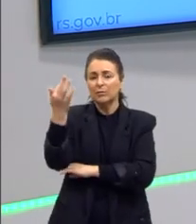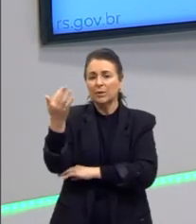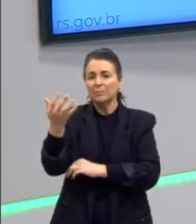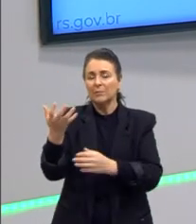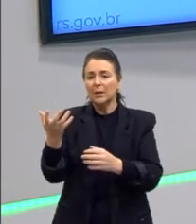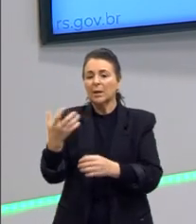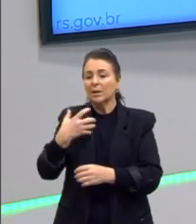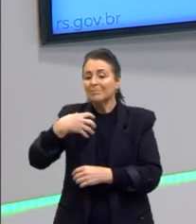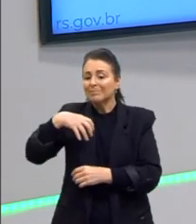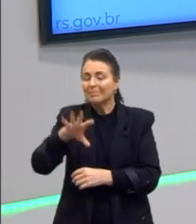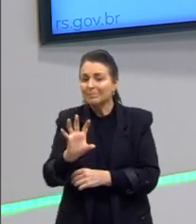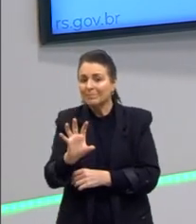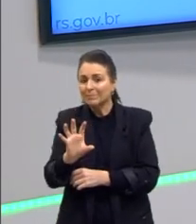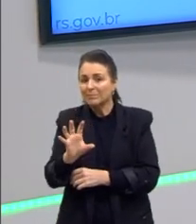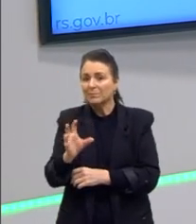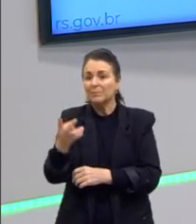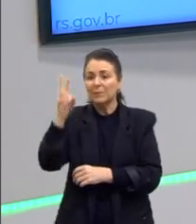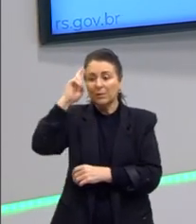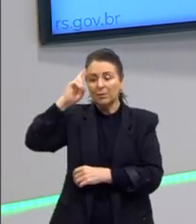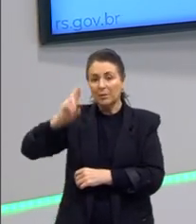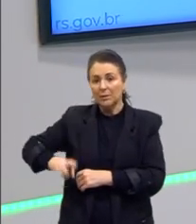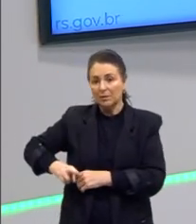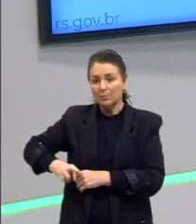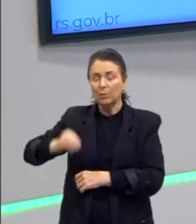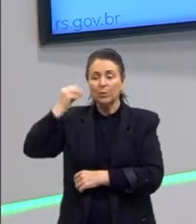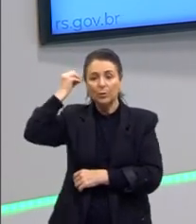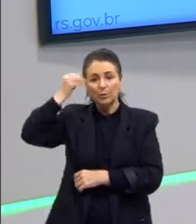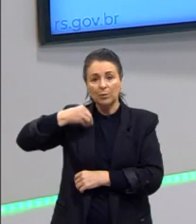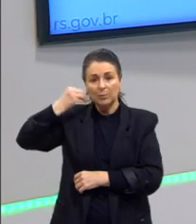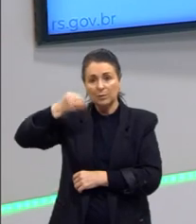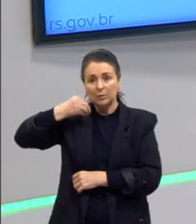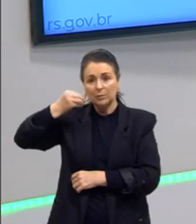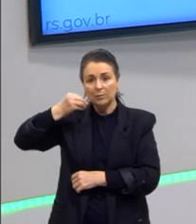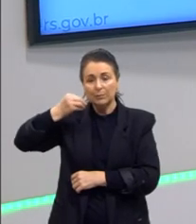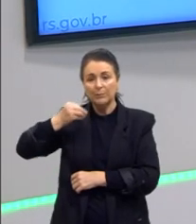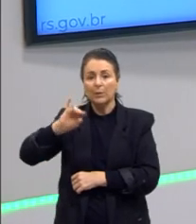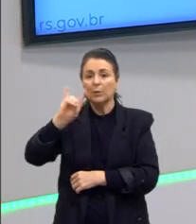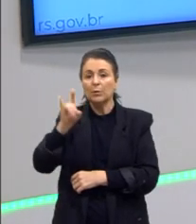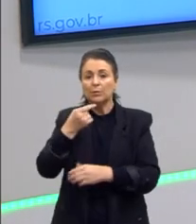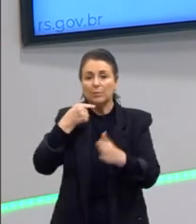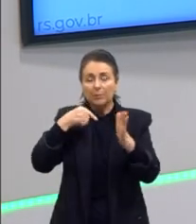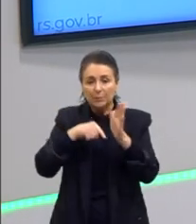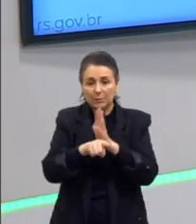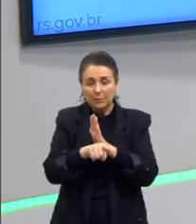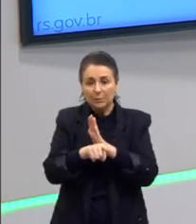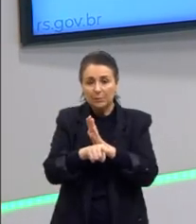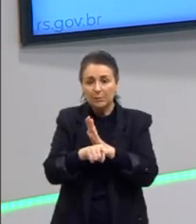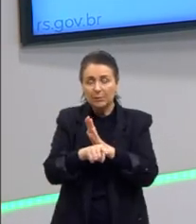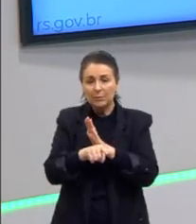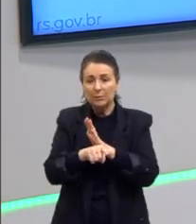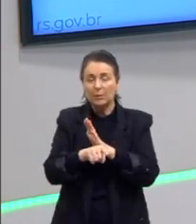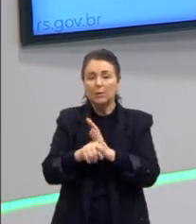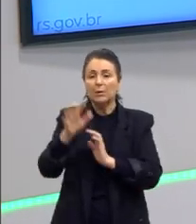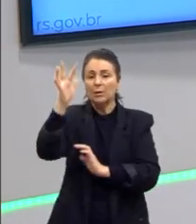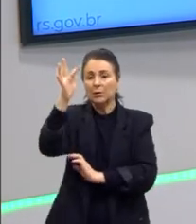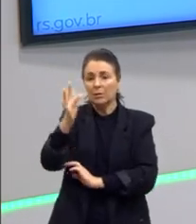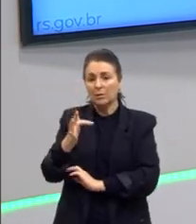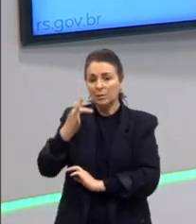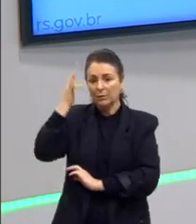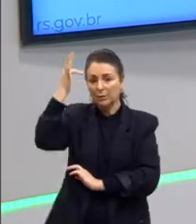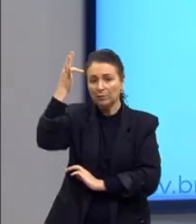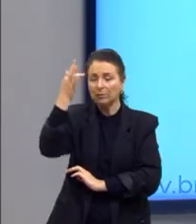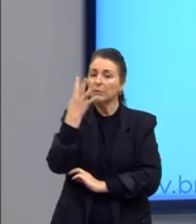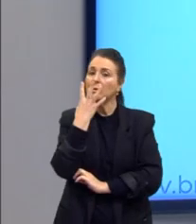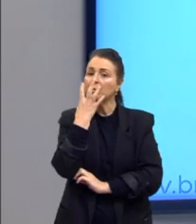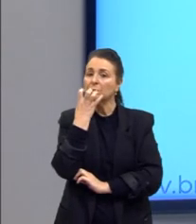posições filosóficas, o racionalismo e o empirismo. A última questão. Então, na filosofia de Nietzsche,